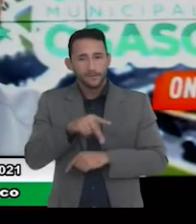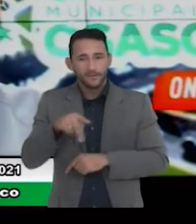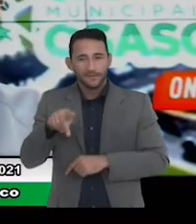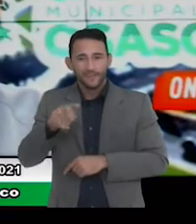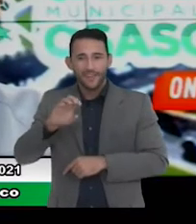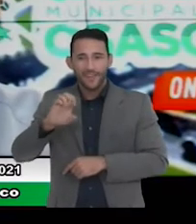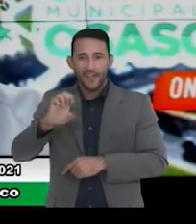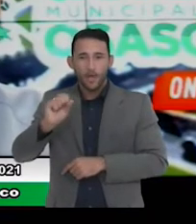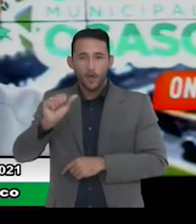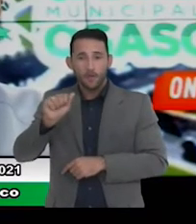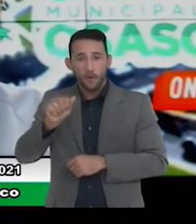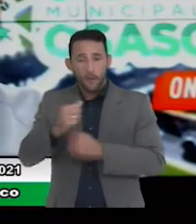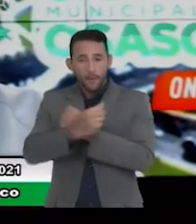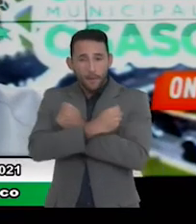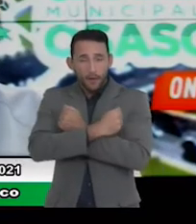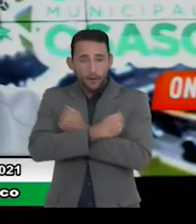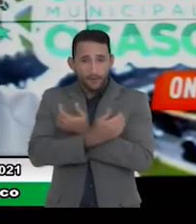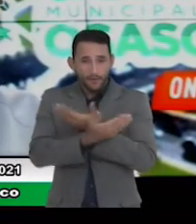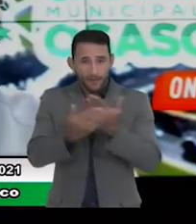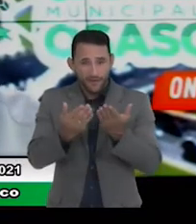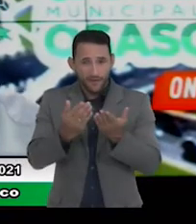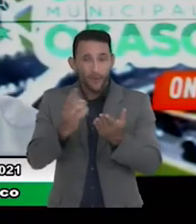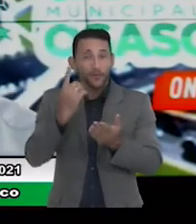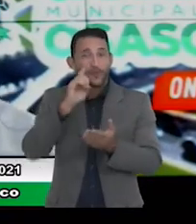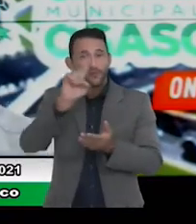forte abraço a todos e até breve